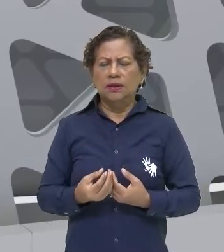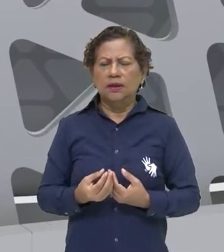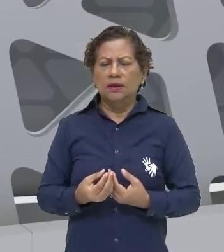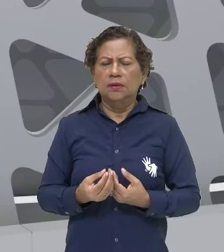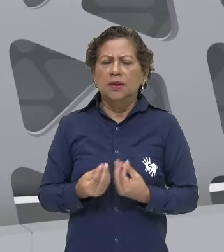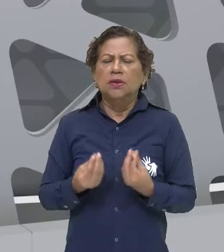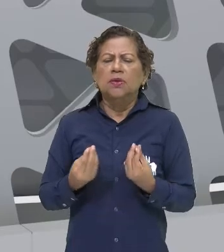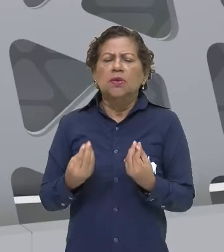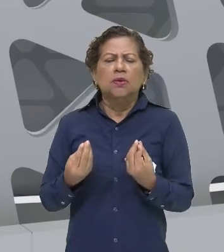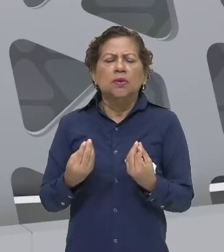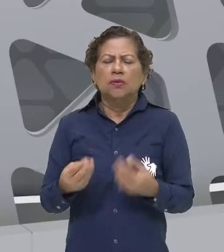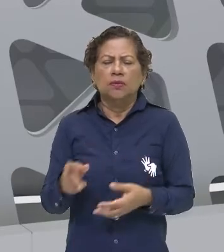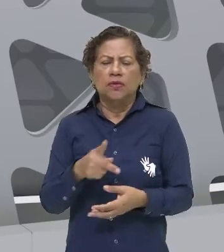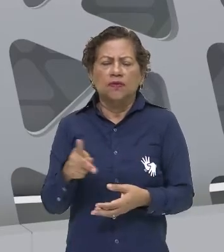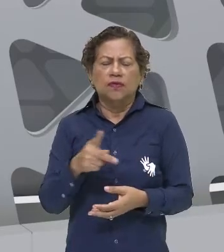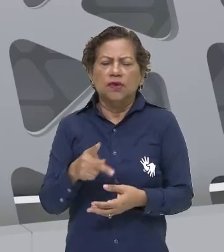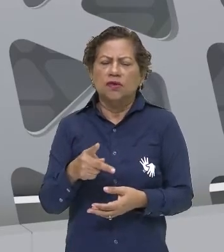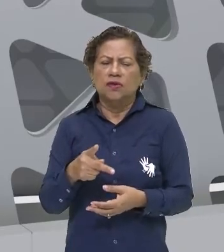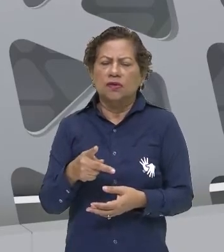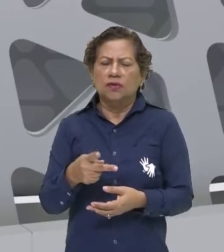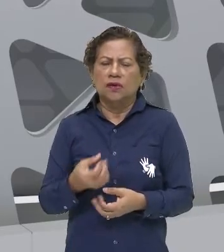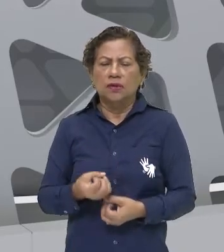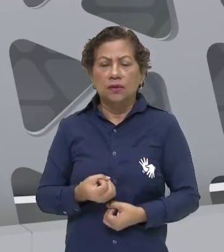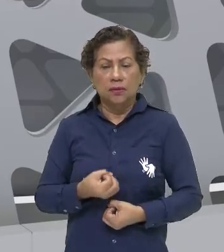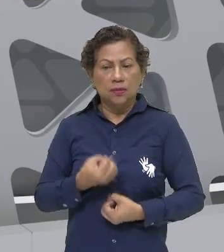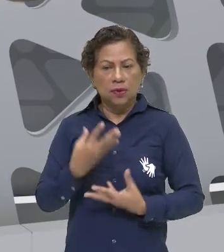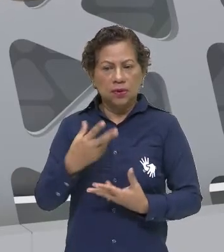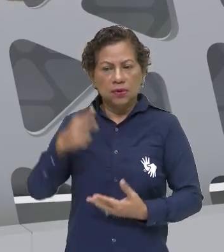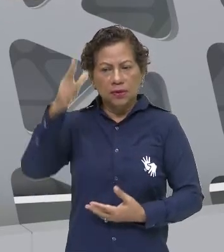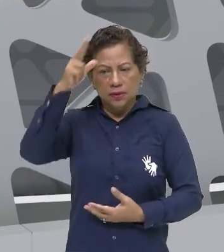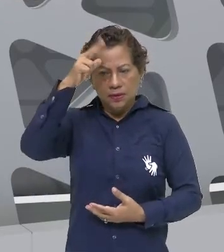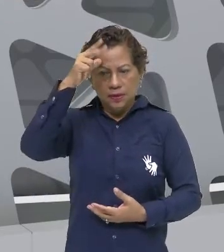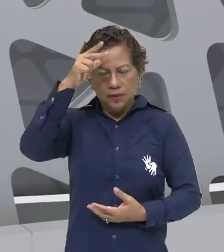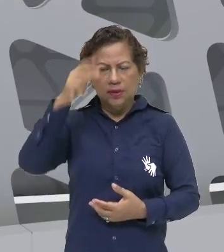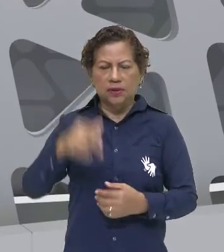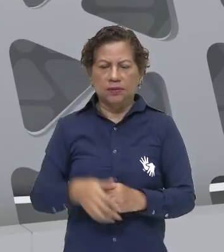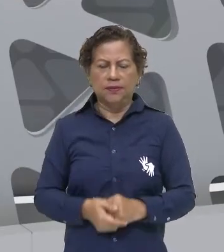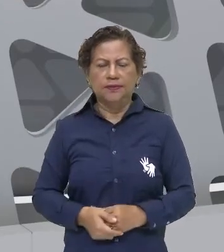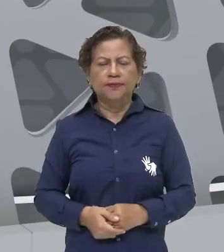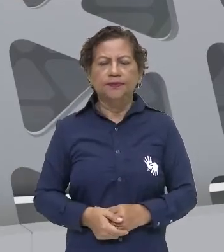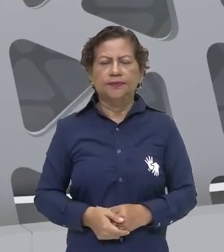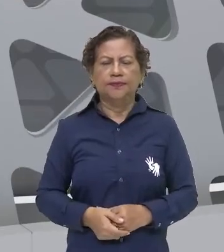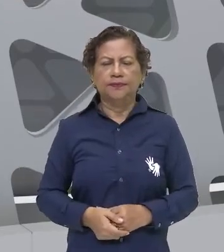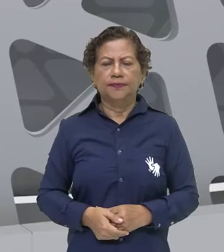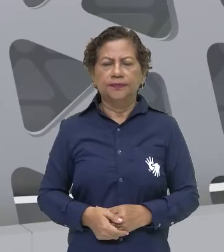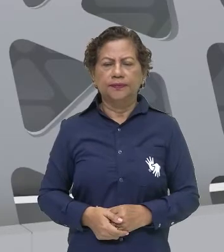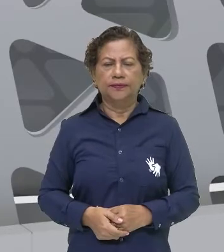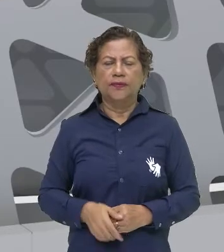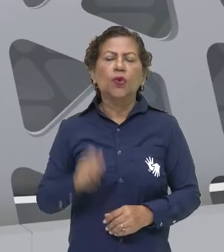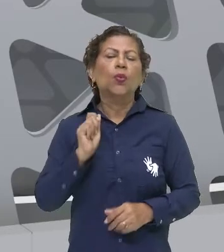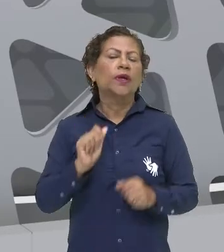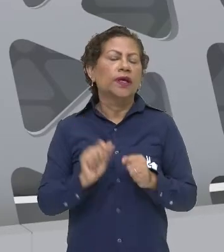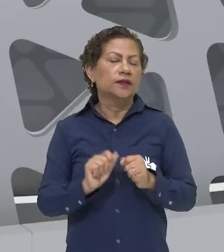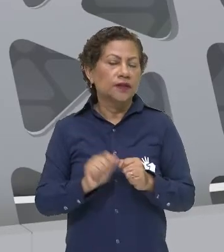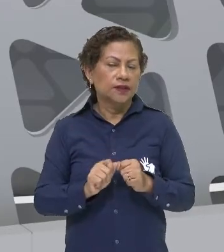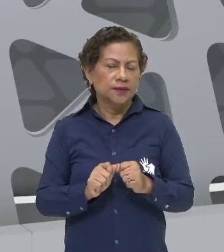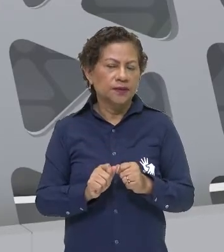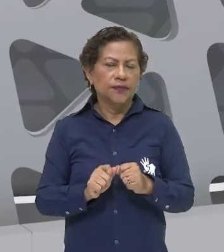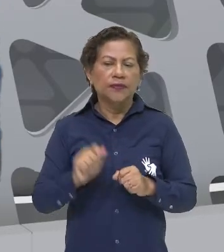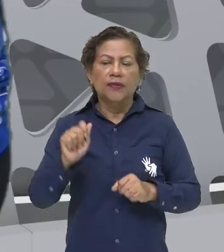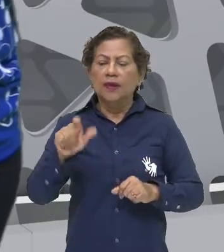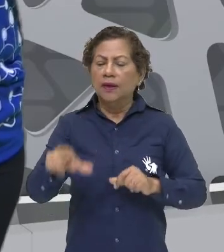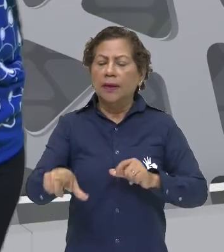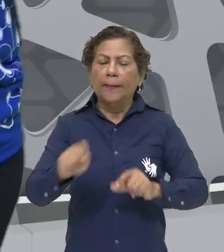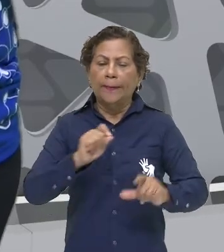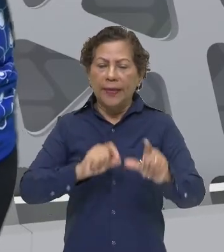essa poesia dadaísta? A poesia dadaísta consistia no seguinte, eles pegavam um jornal aleatório, um